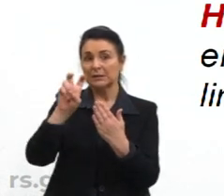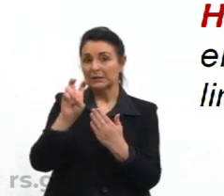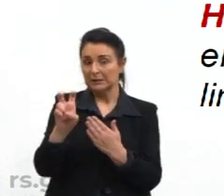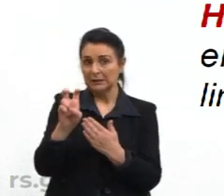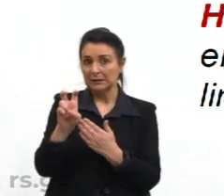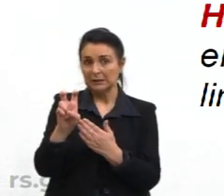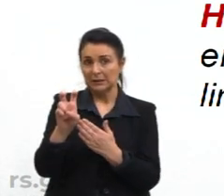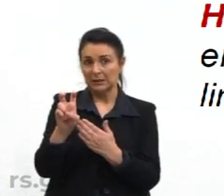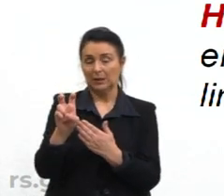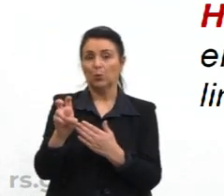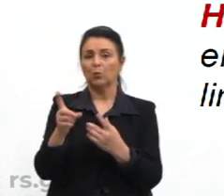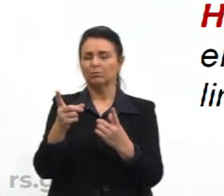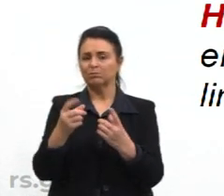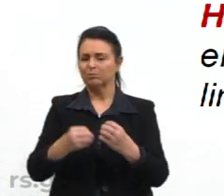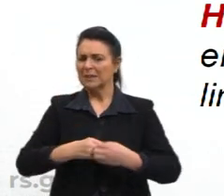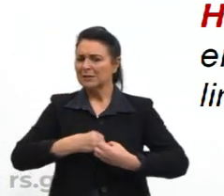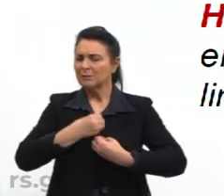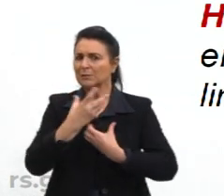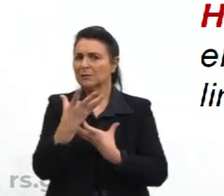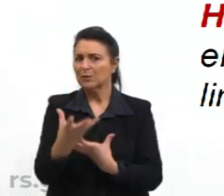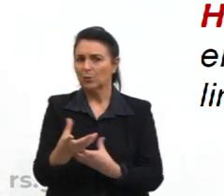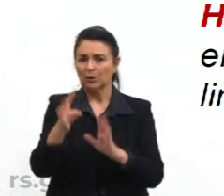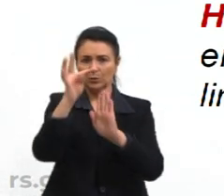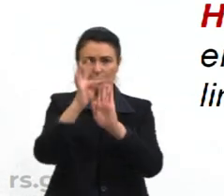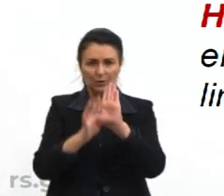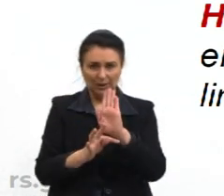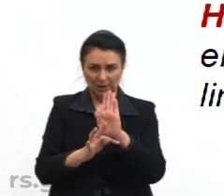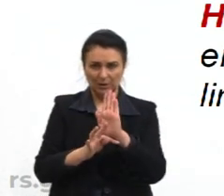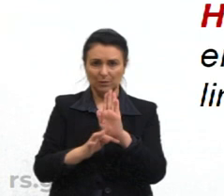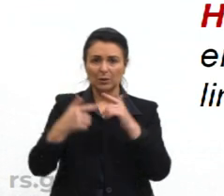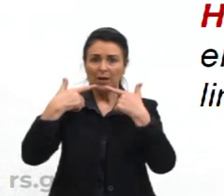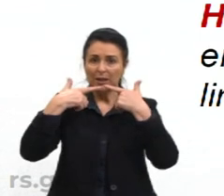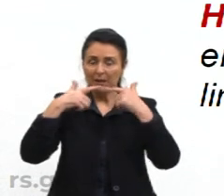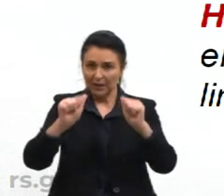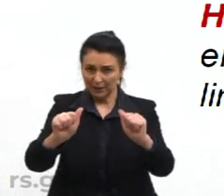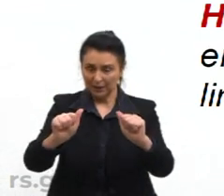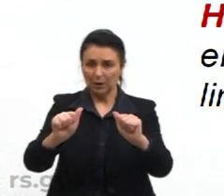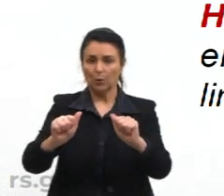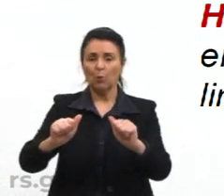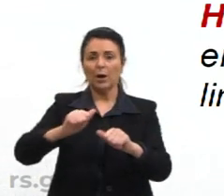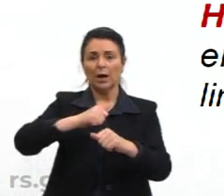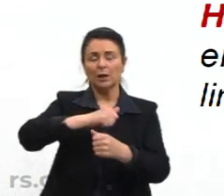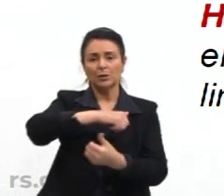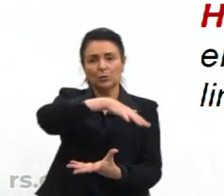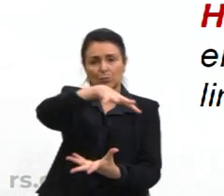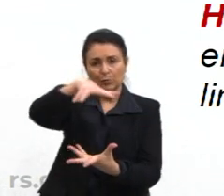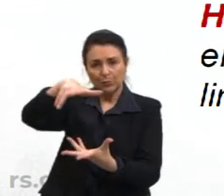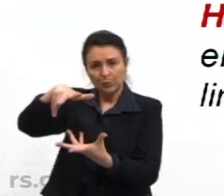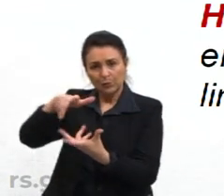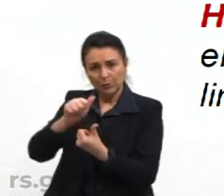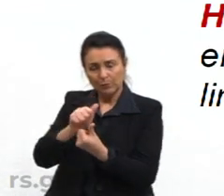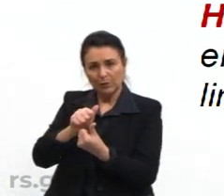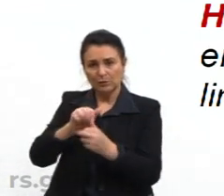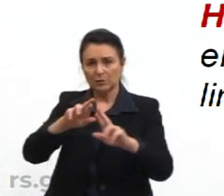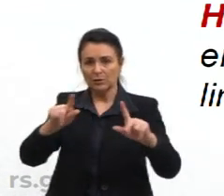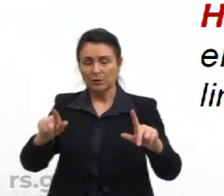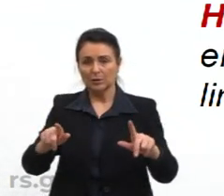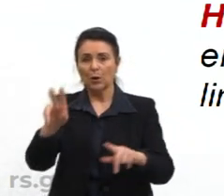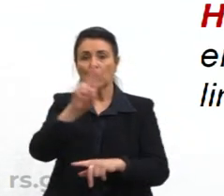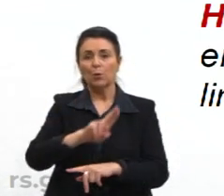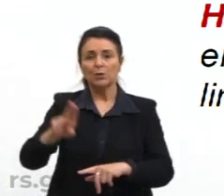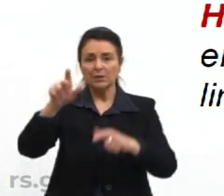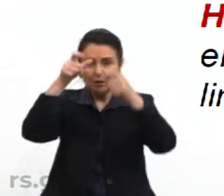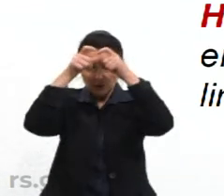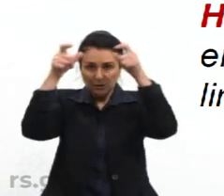vocábulos e expressões de um texto da língua estrangeira moderna ao seu tema. A habilidade 6, utilizar os conhecimentos da língua